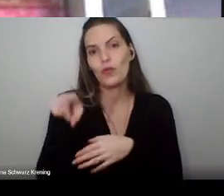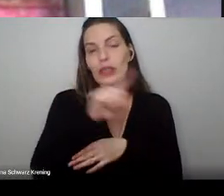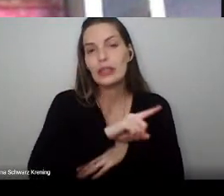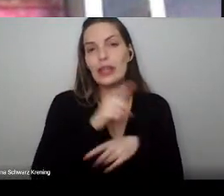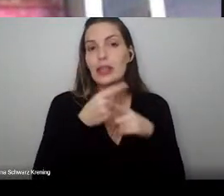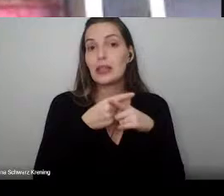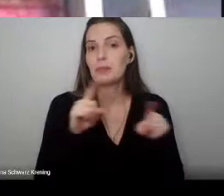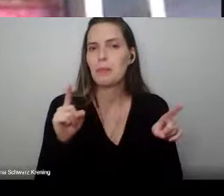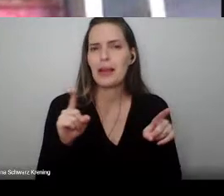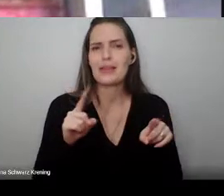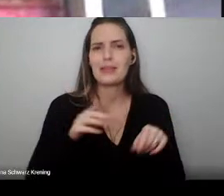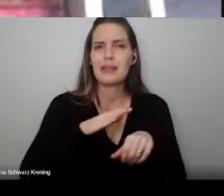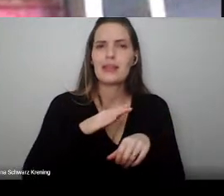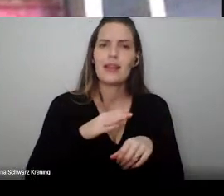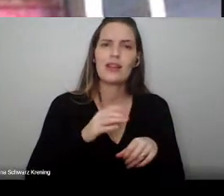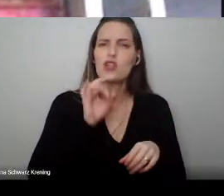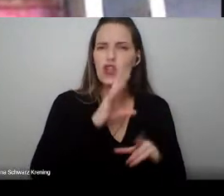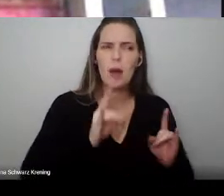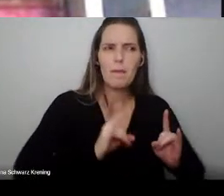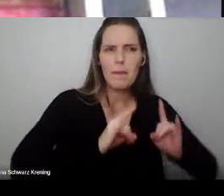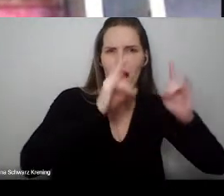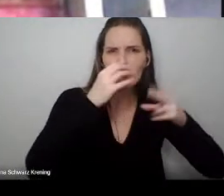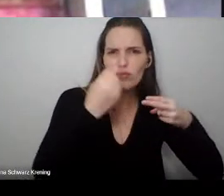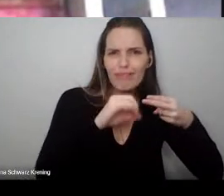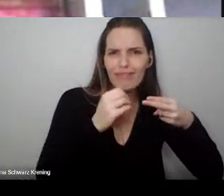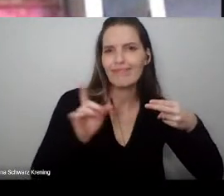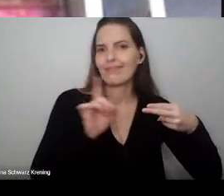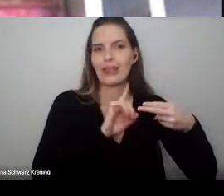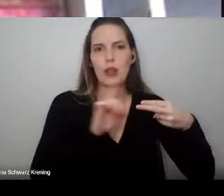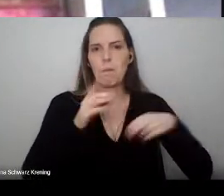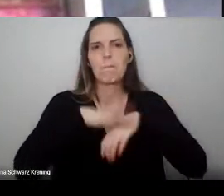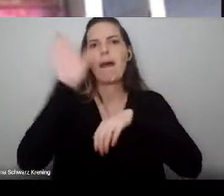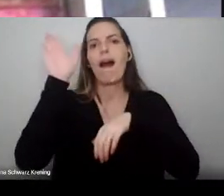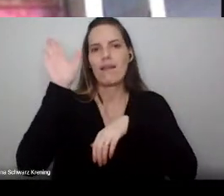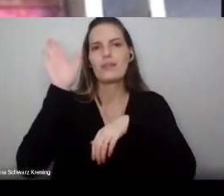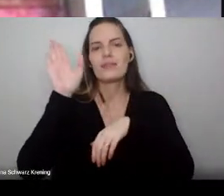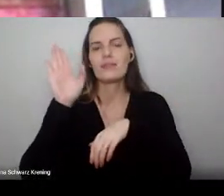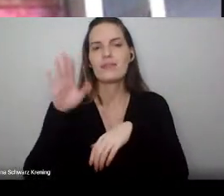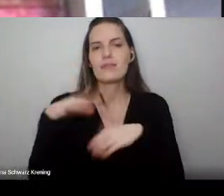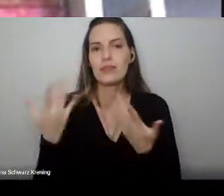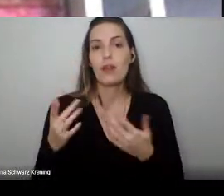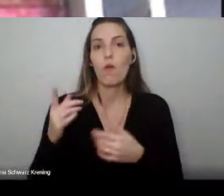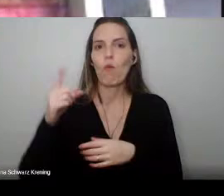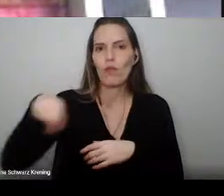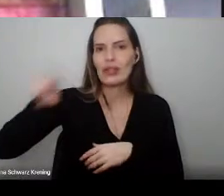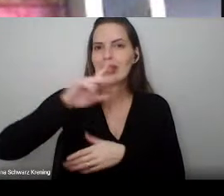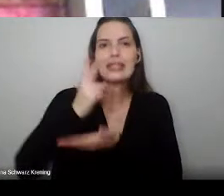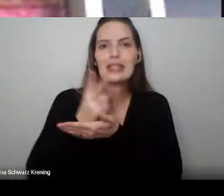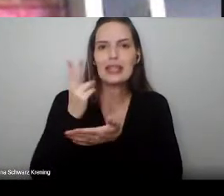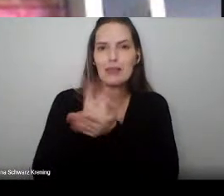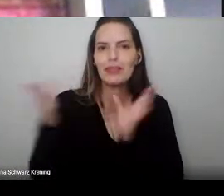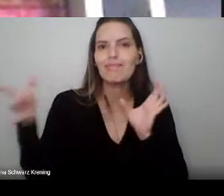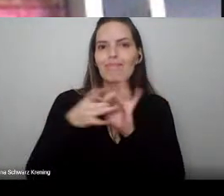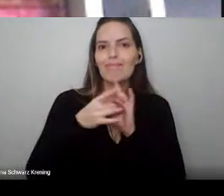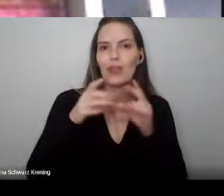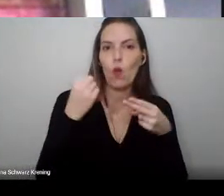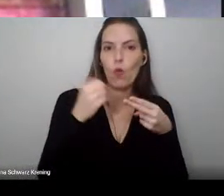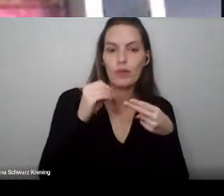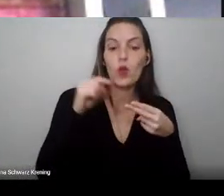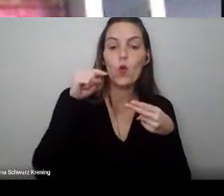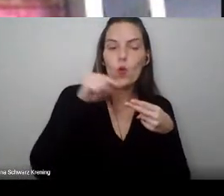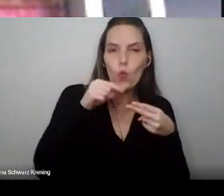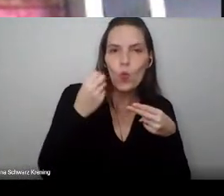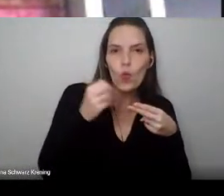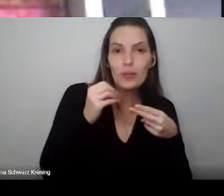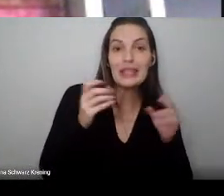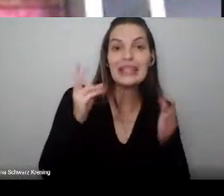nossos, sempre da UFSP, e assim como nós, vamos estar sempre disponíveis para vocês. A gente pode aprender em qualquer situação, em qualquer